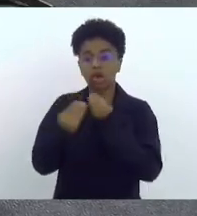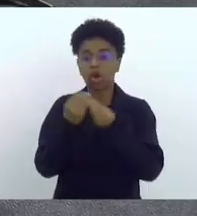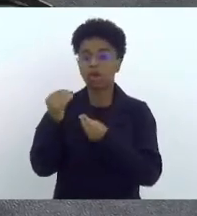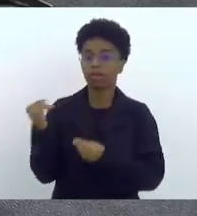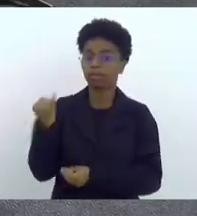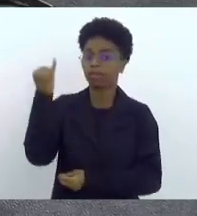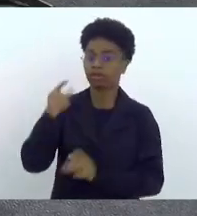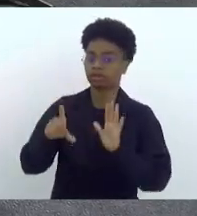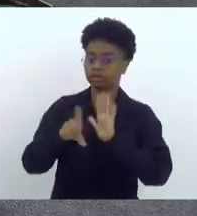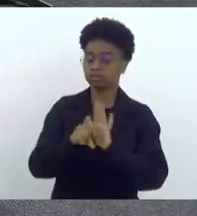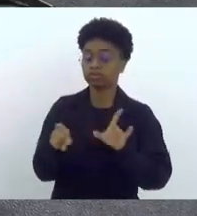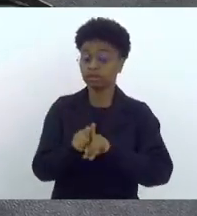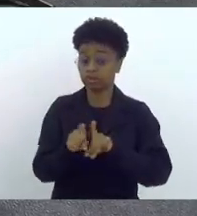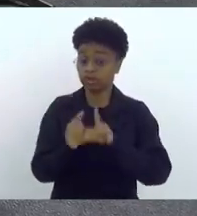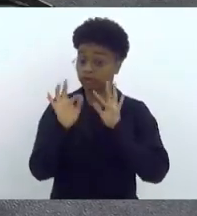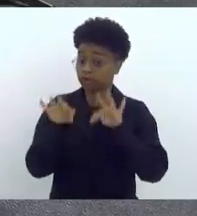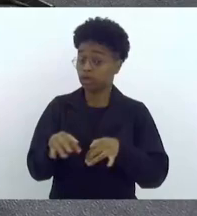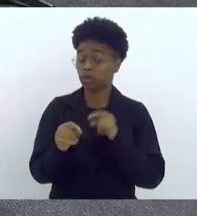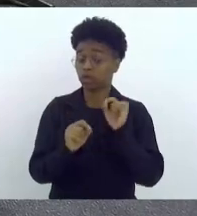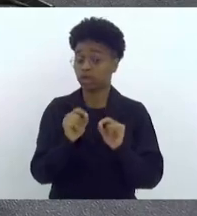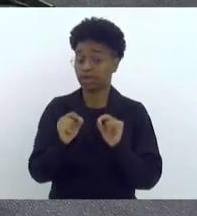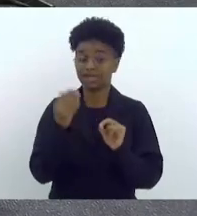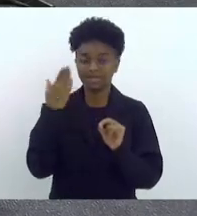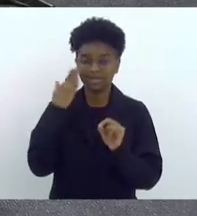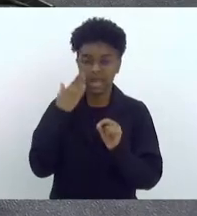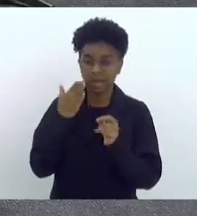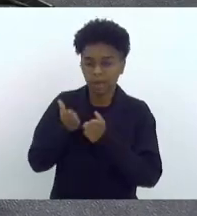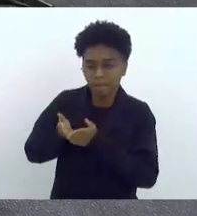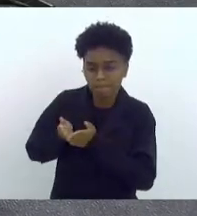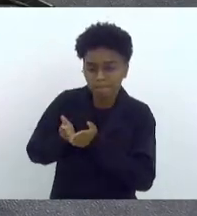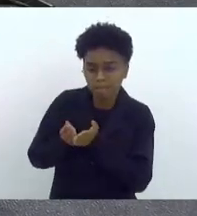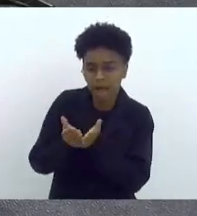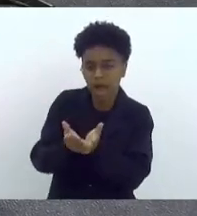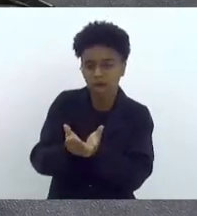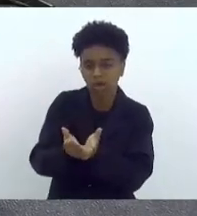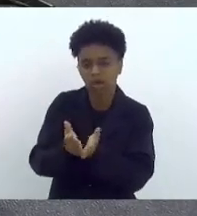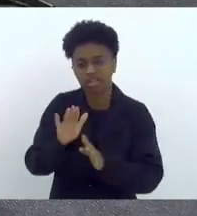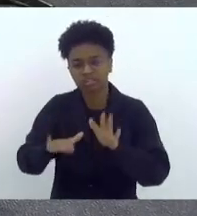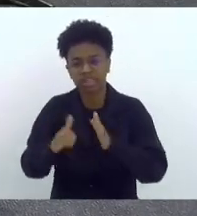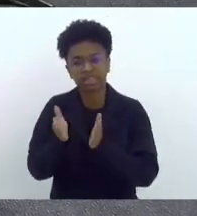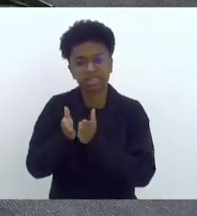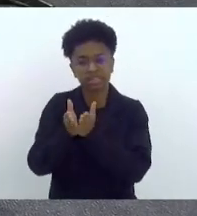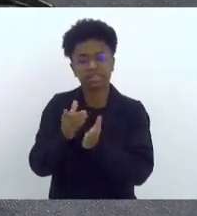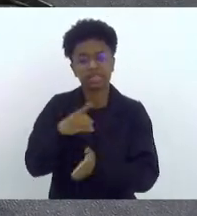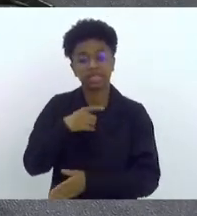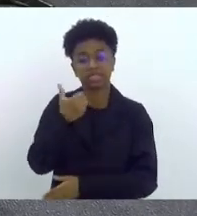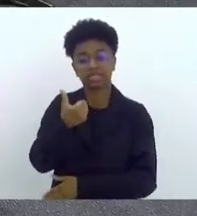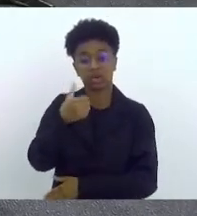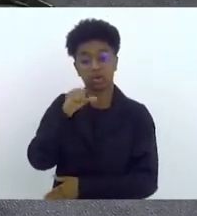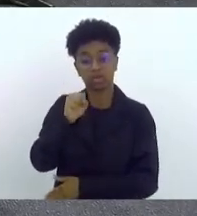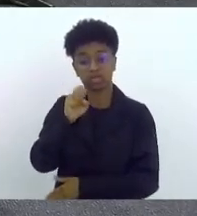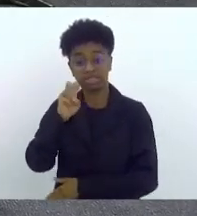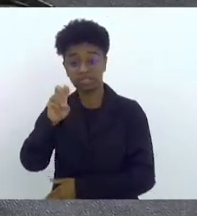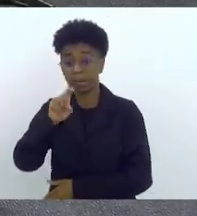para finalizar, Miki, sabe o é aquele embarcação, aquele navio que estava com 185 mil toneladas de